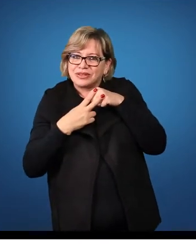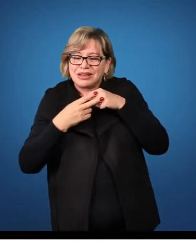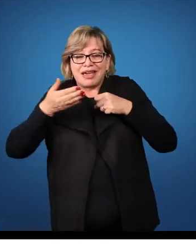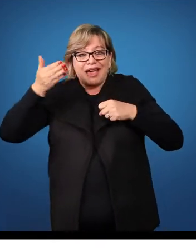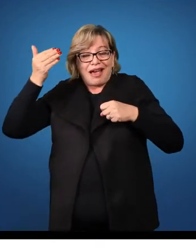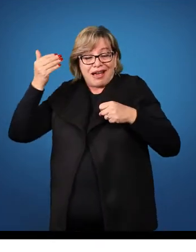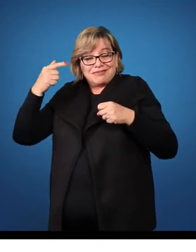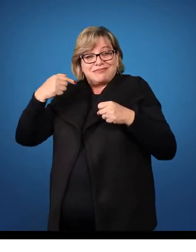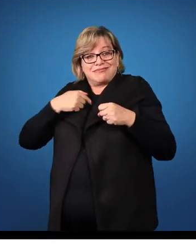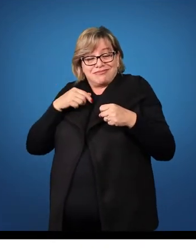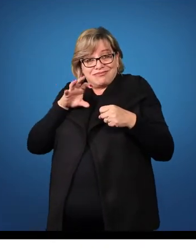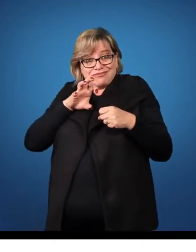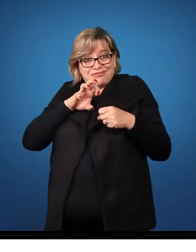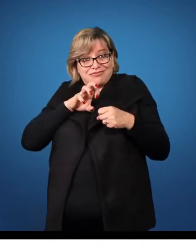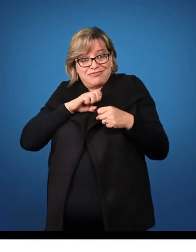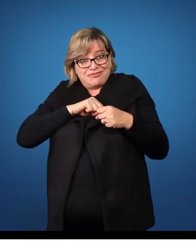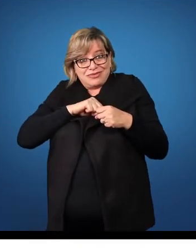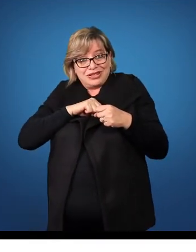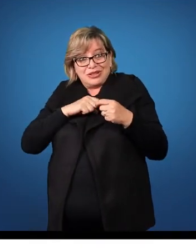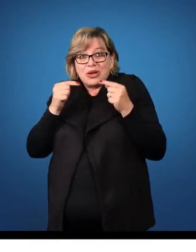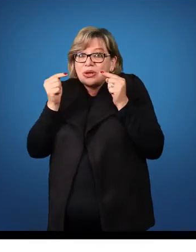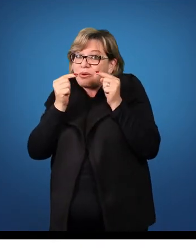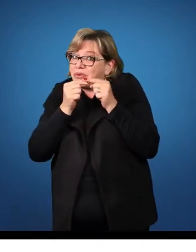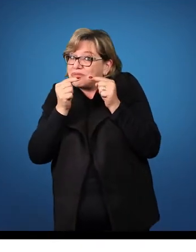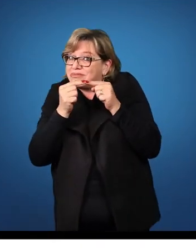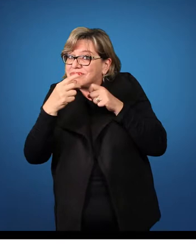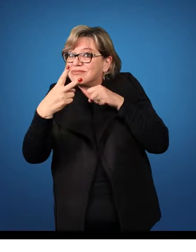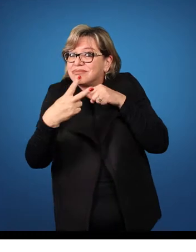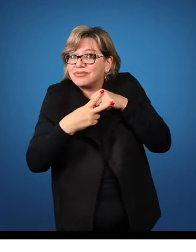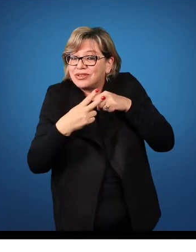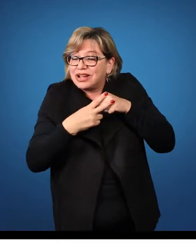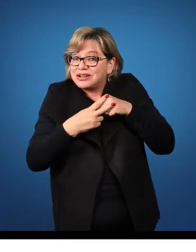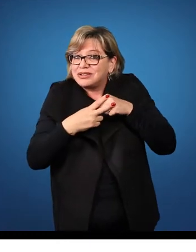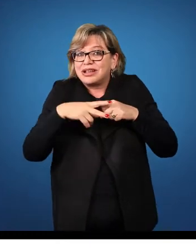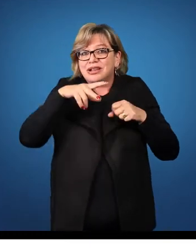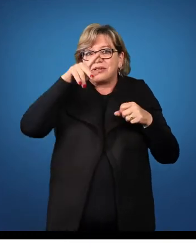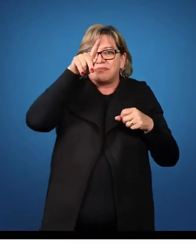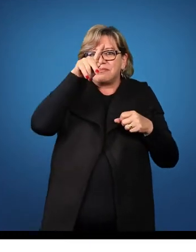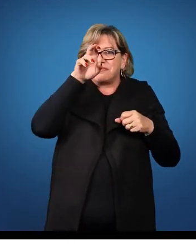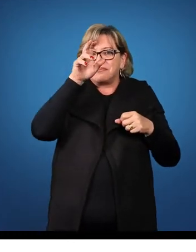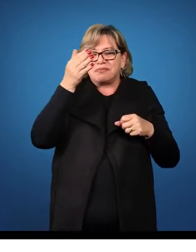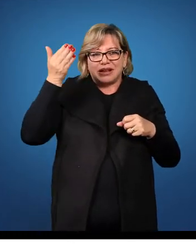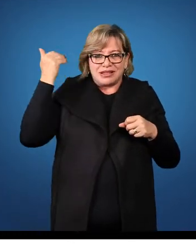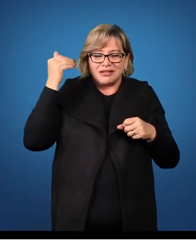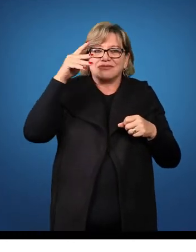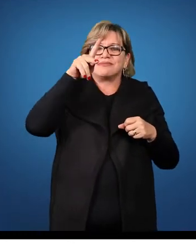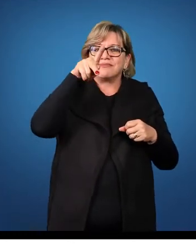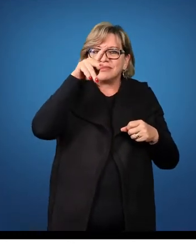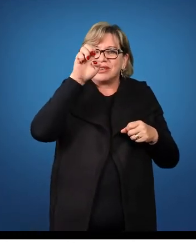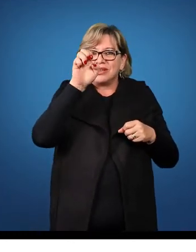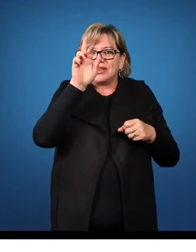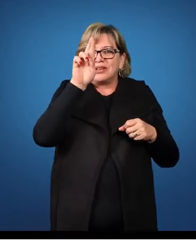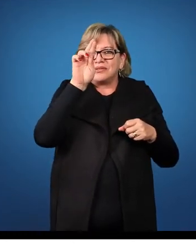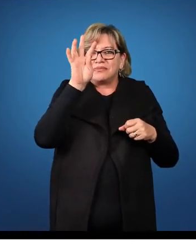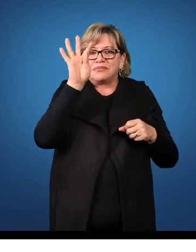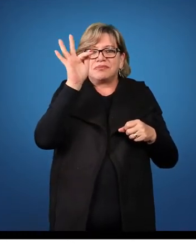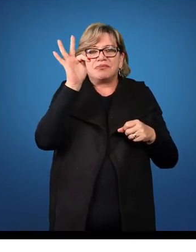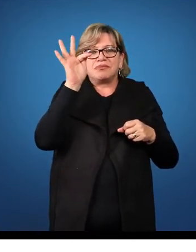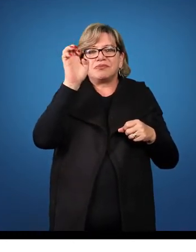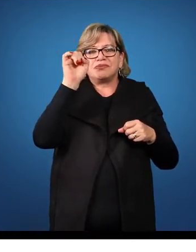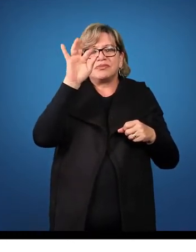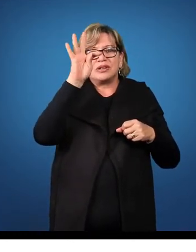amado, não se esqueça, o verbo está no pretérito perfeito e na voz passiva.